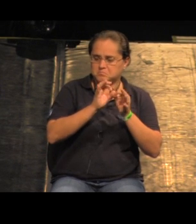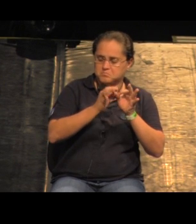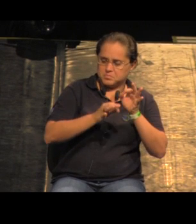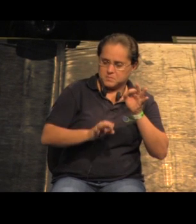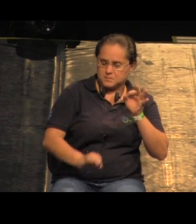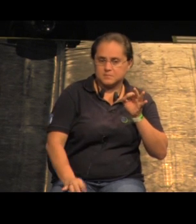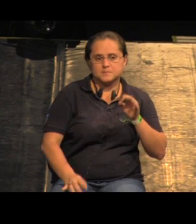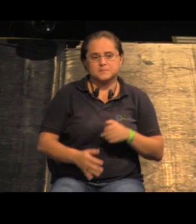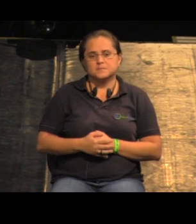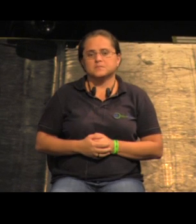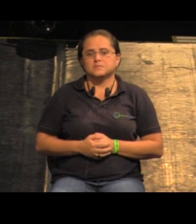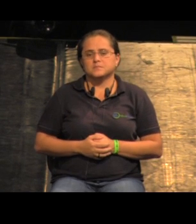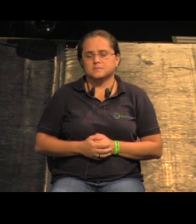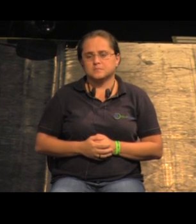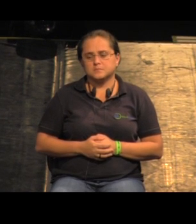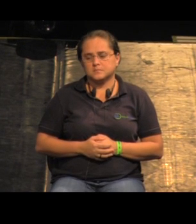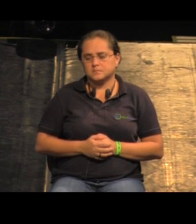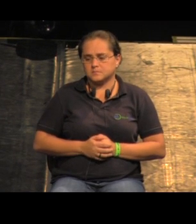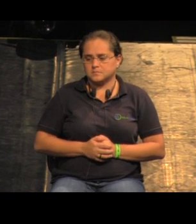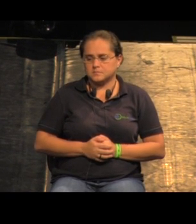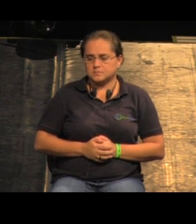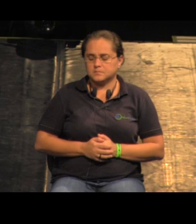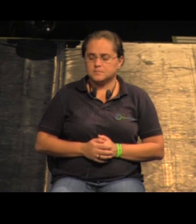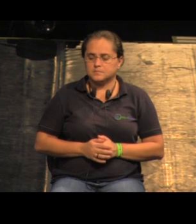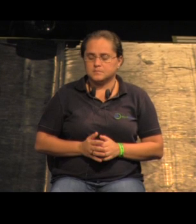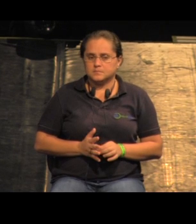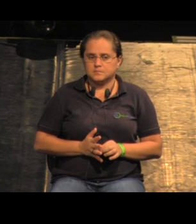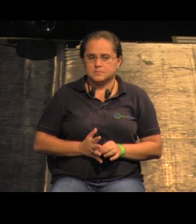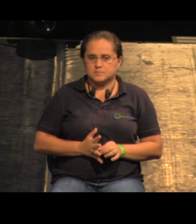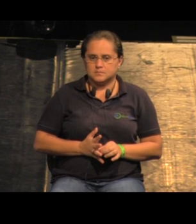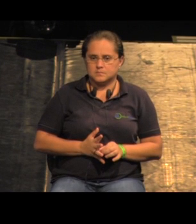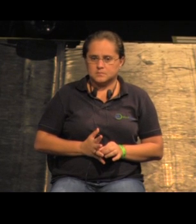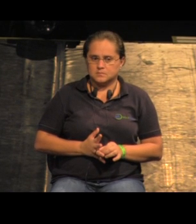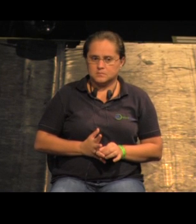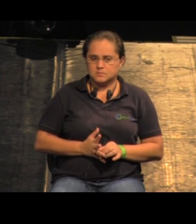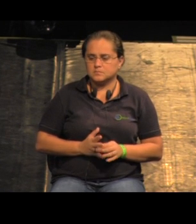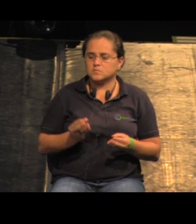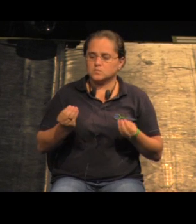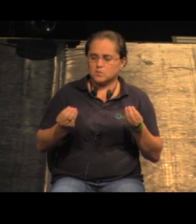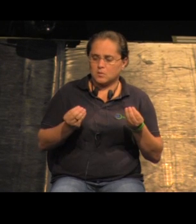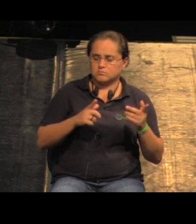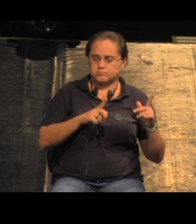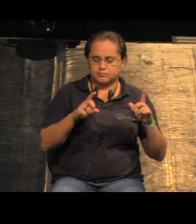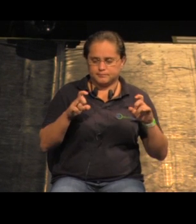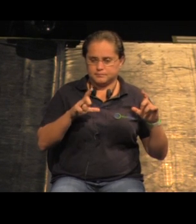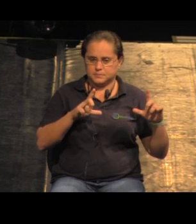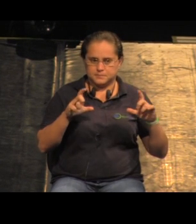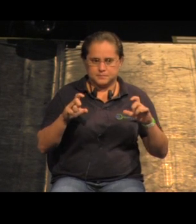feito pelos brilhantes arquitetos formados na escola da cidade e como os refúgios vão se organizando